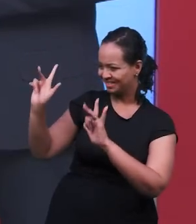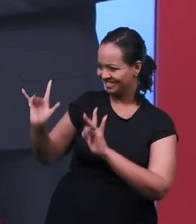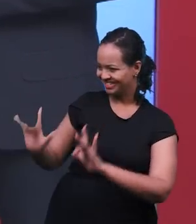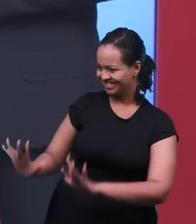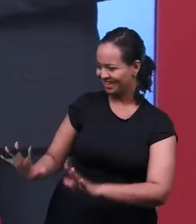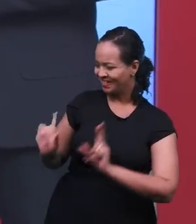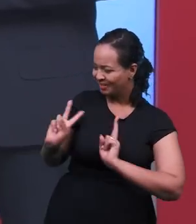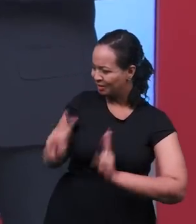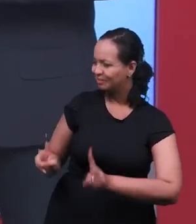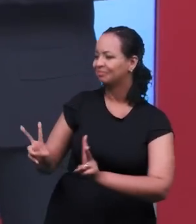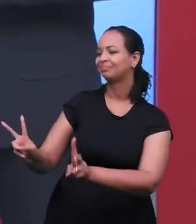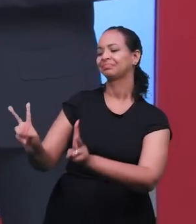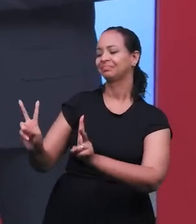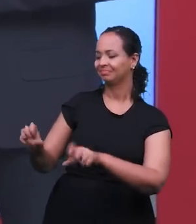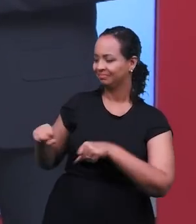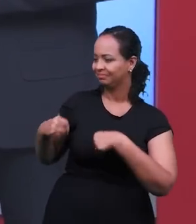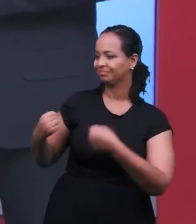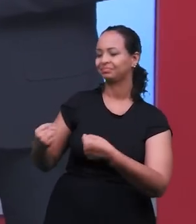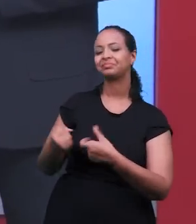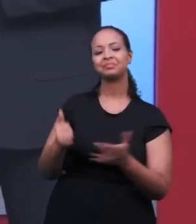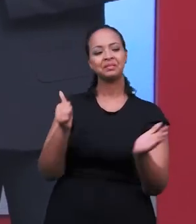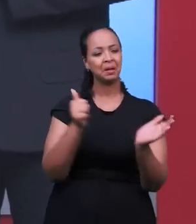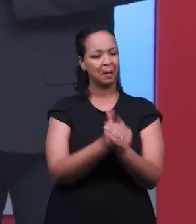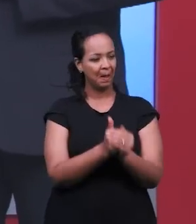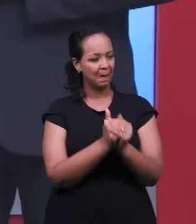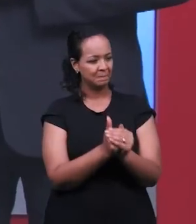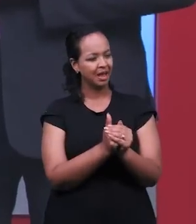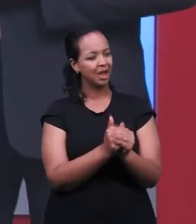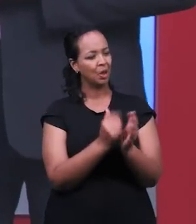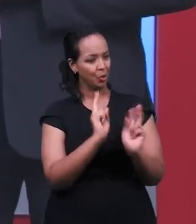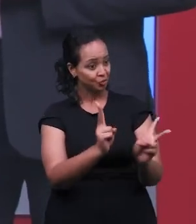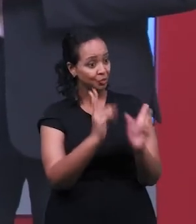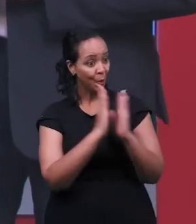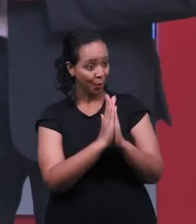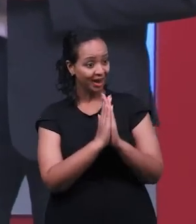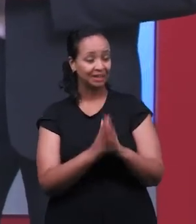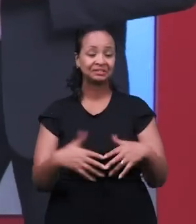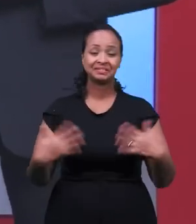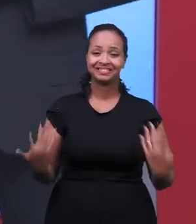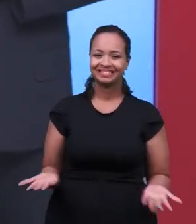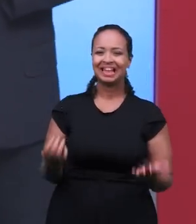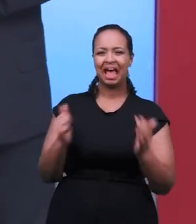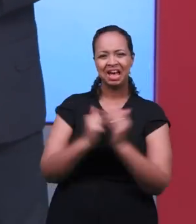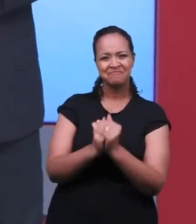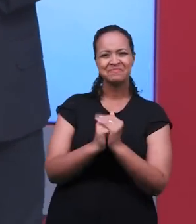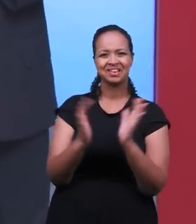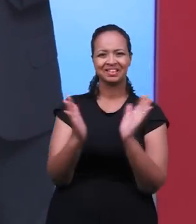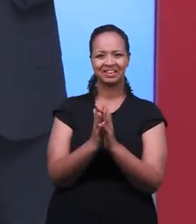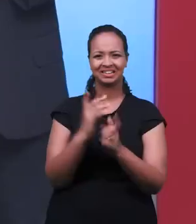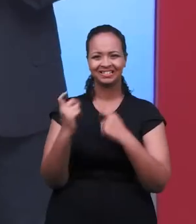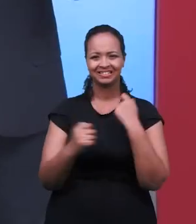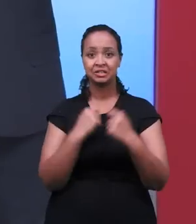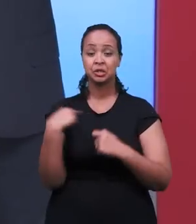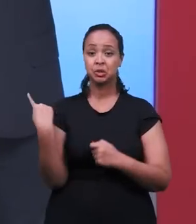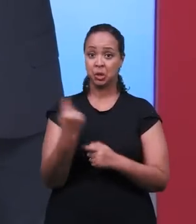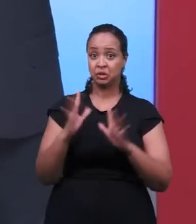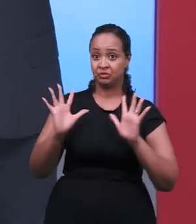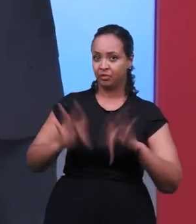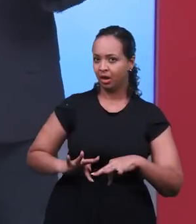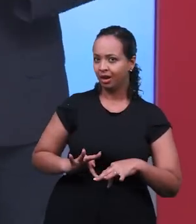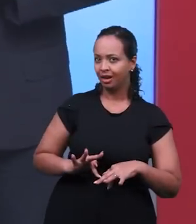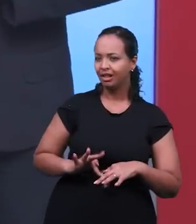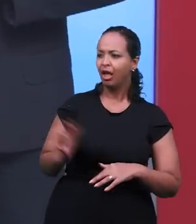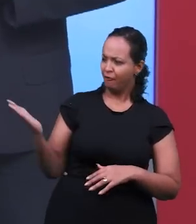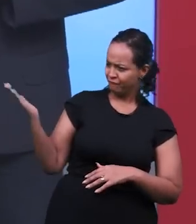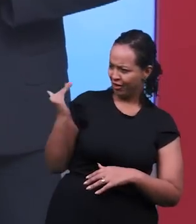abençoe, continue abençoando e sustentando esse trabalho. Amém. Contamos com as orações de todos. Amém. Glória a Jesus. Olha, estamos aqui